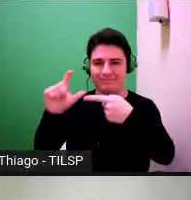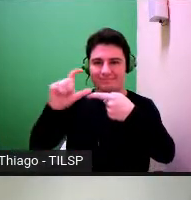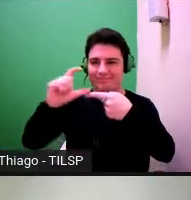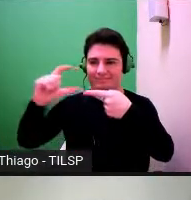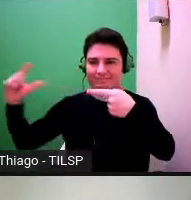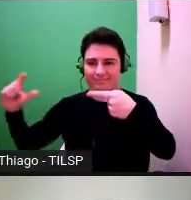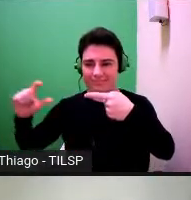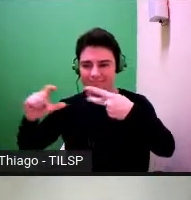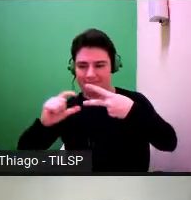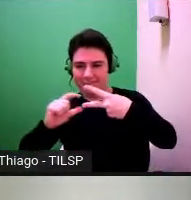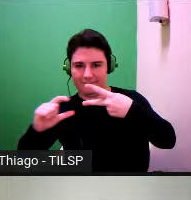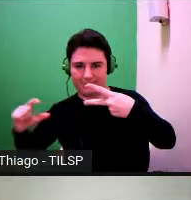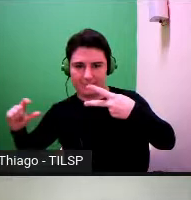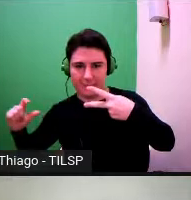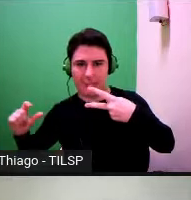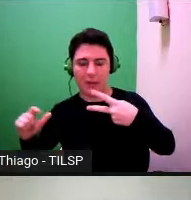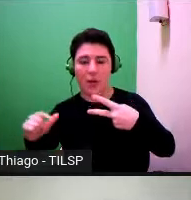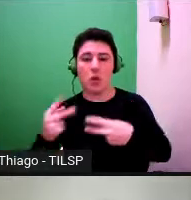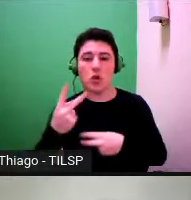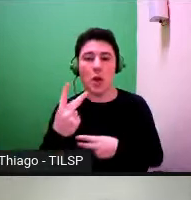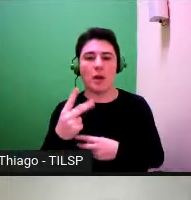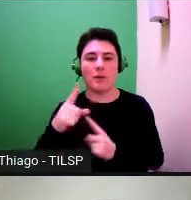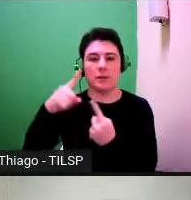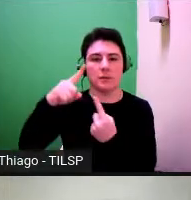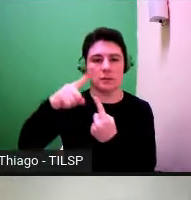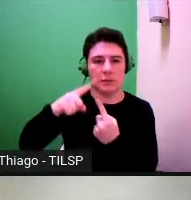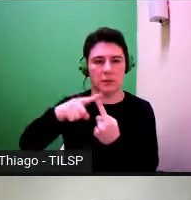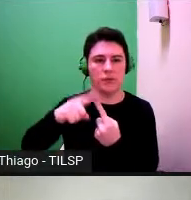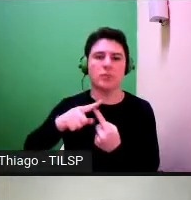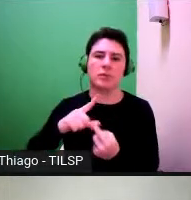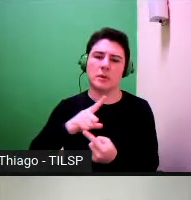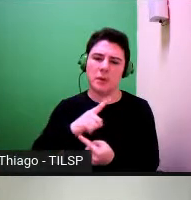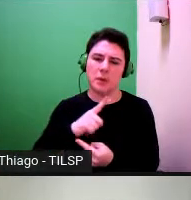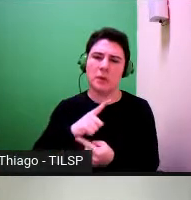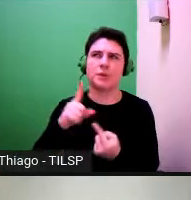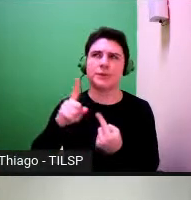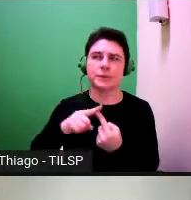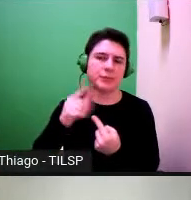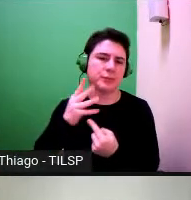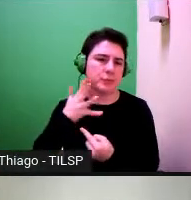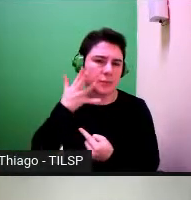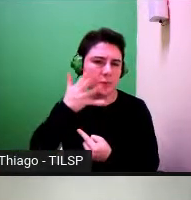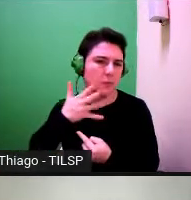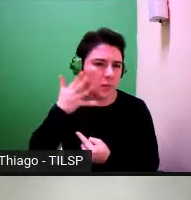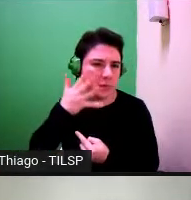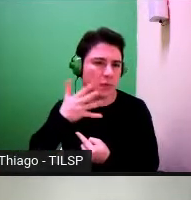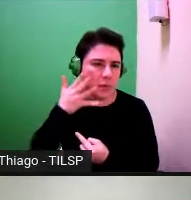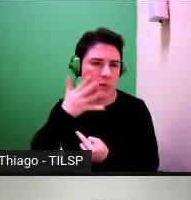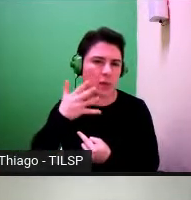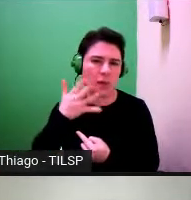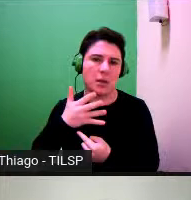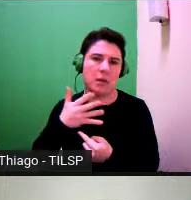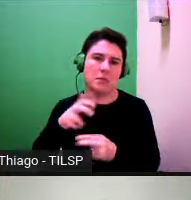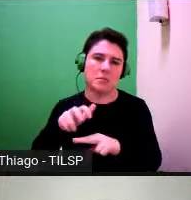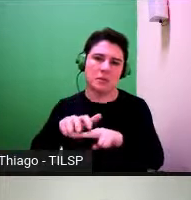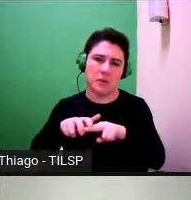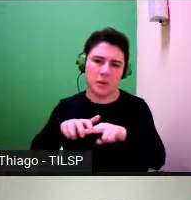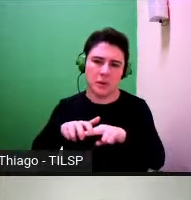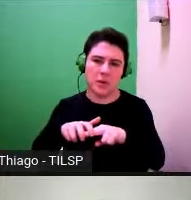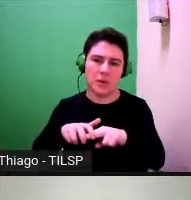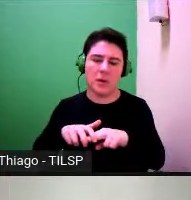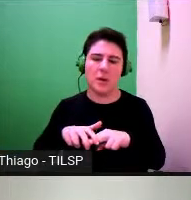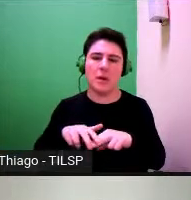dois tipos de operação vamos ter tipos discursivos que são o expor implicado o contar